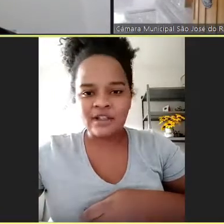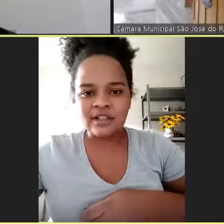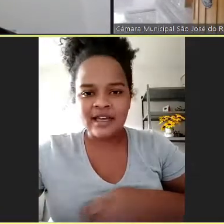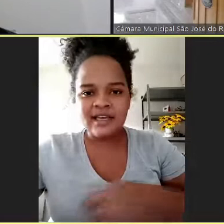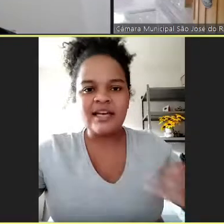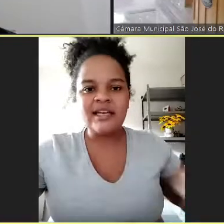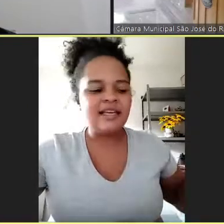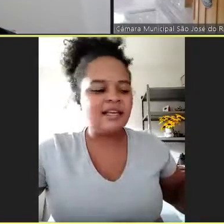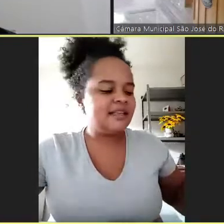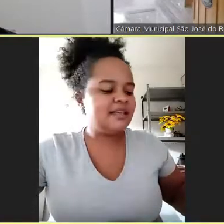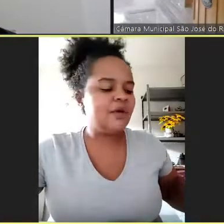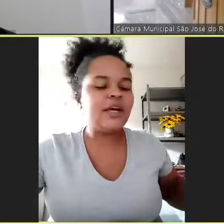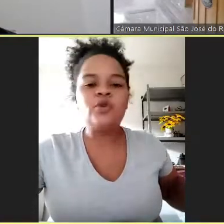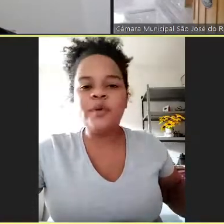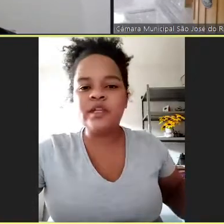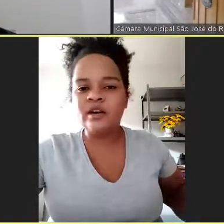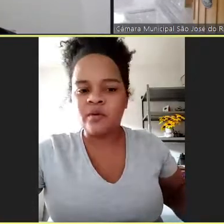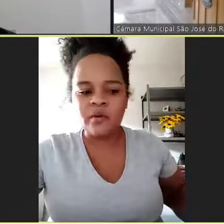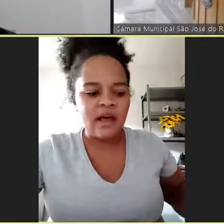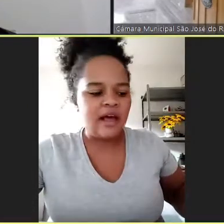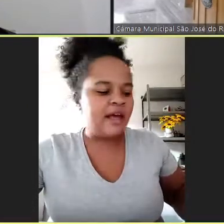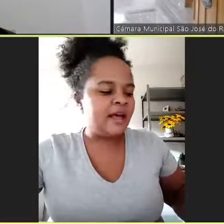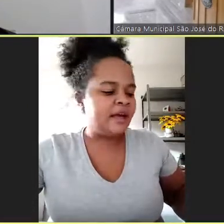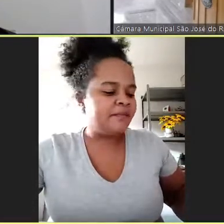acha, Thaís? E aí, qual que a sua opinião?